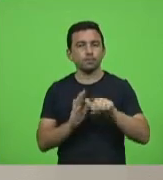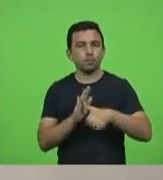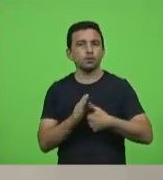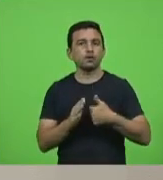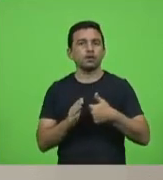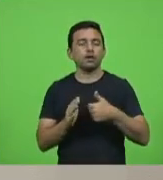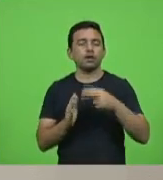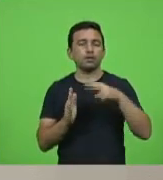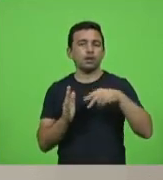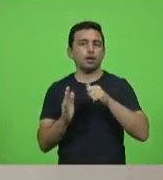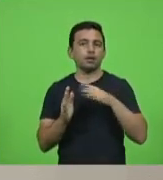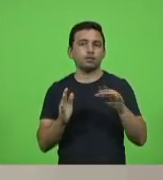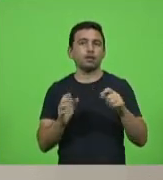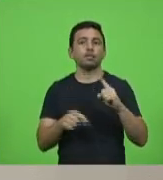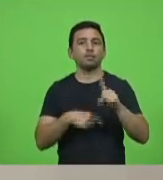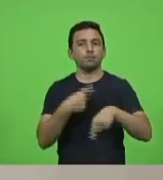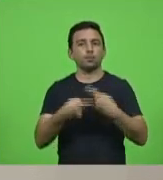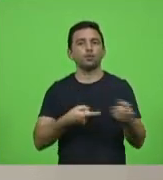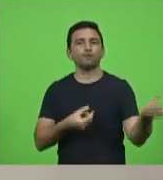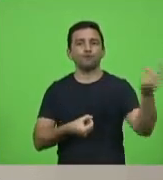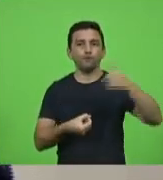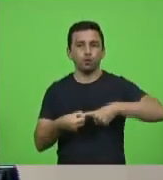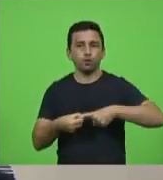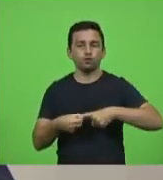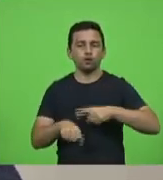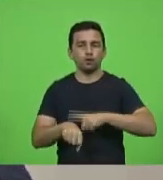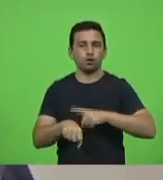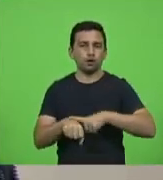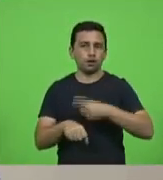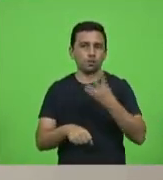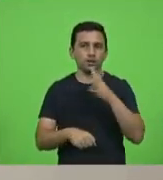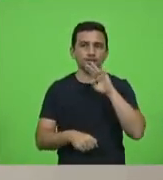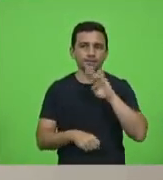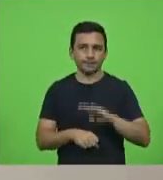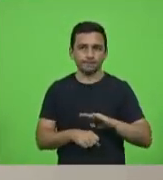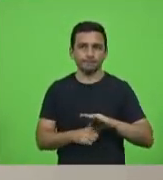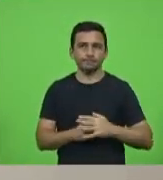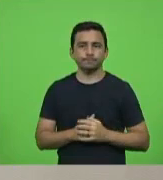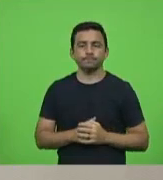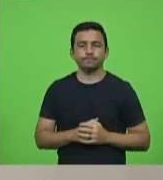até a reabertura da sessão às 16 horas para a ordem do dia